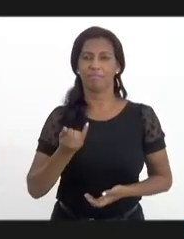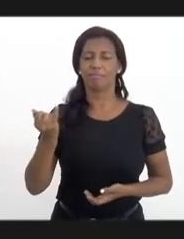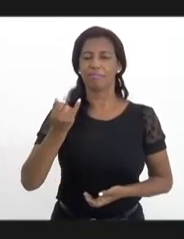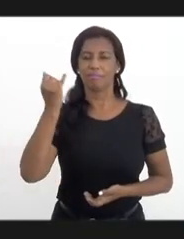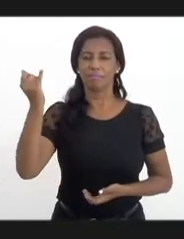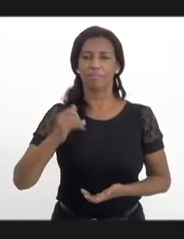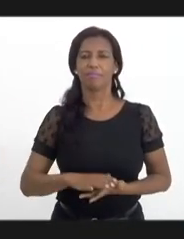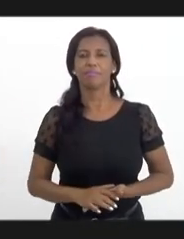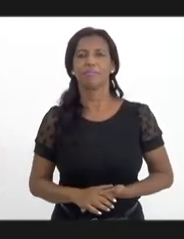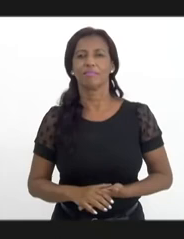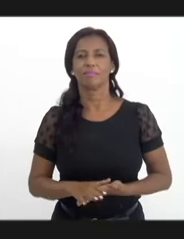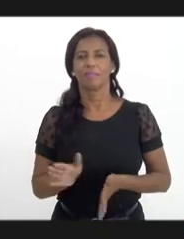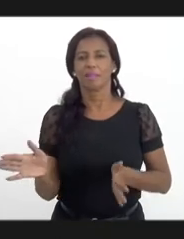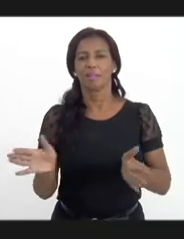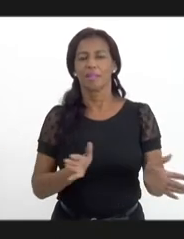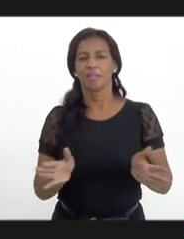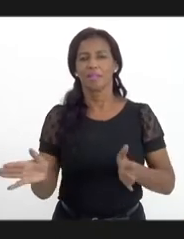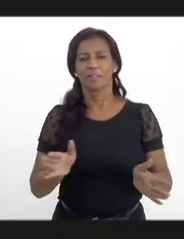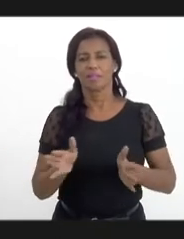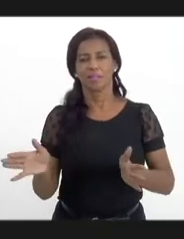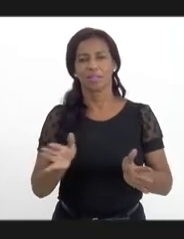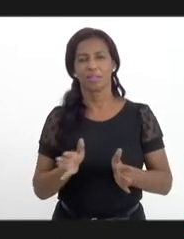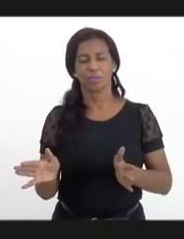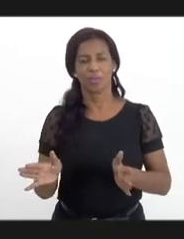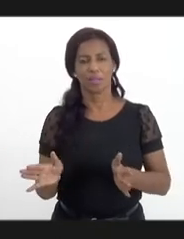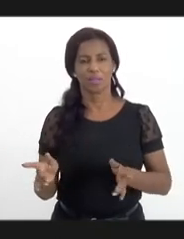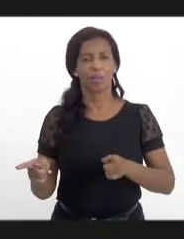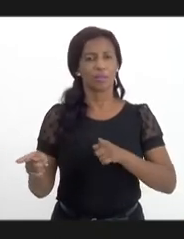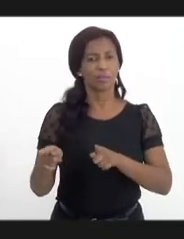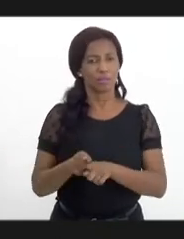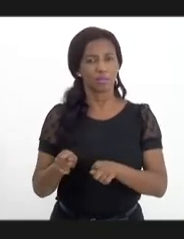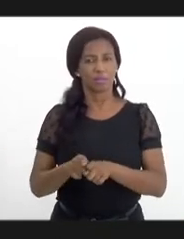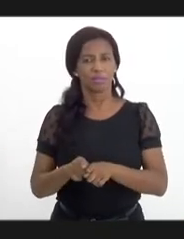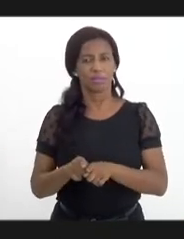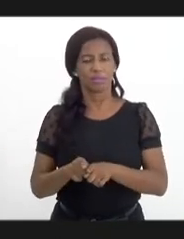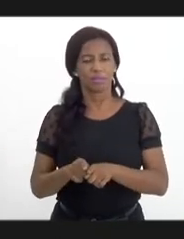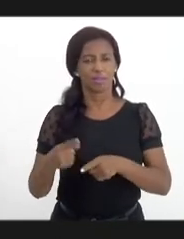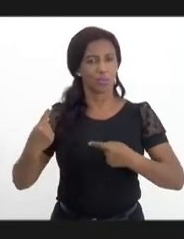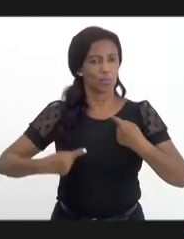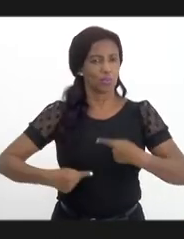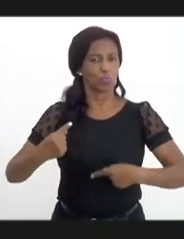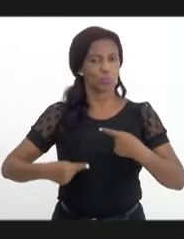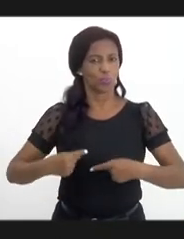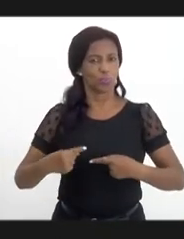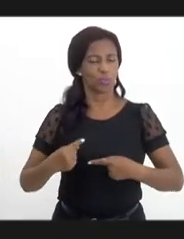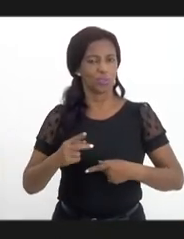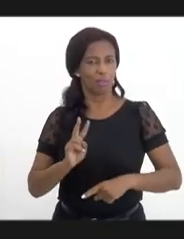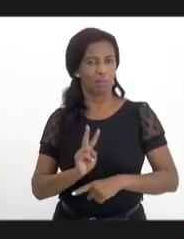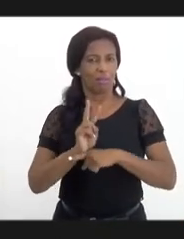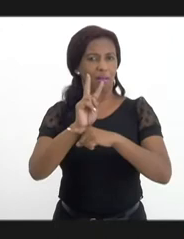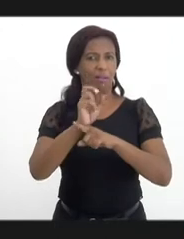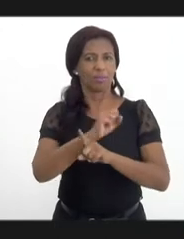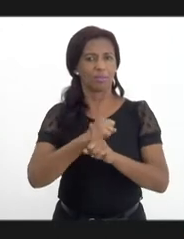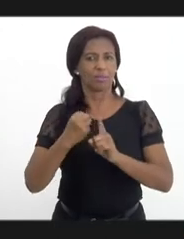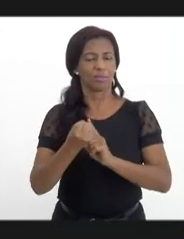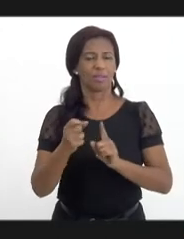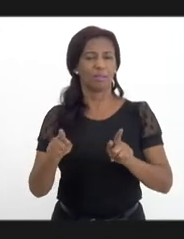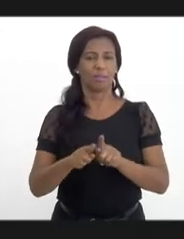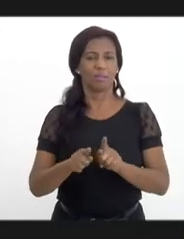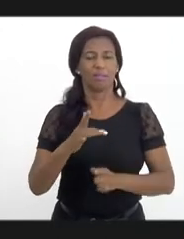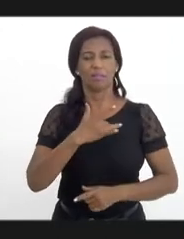na articulação das políticas da assistência social e da saúde.